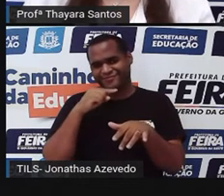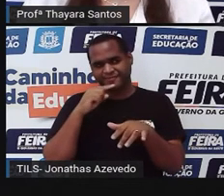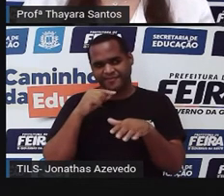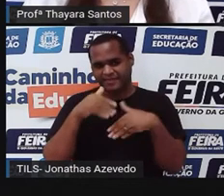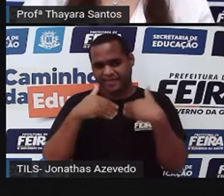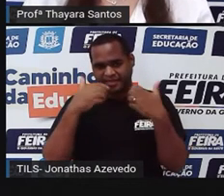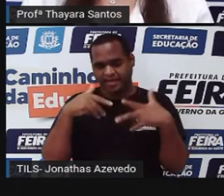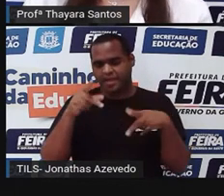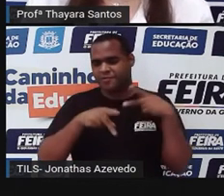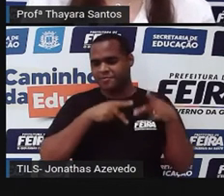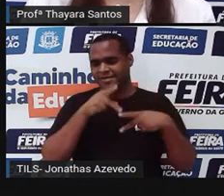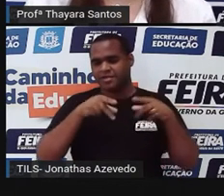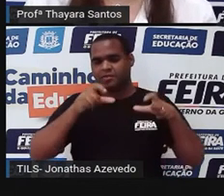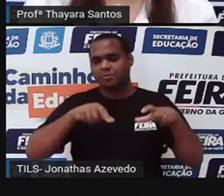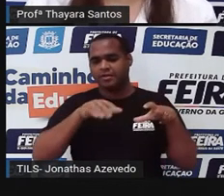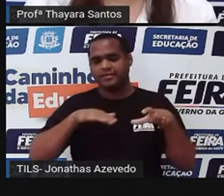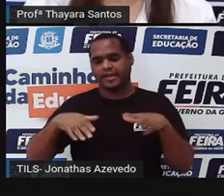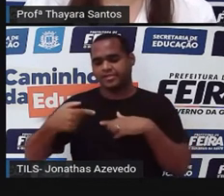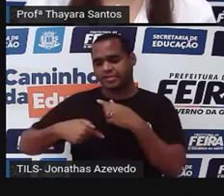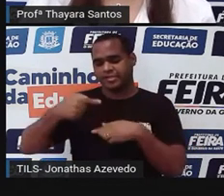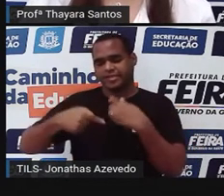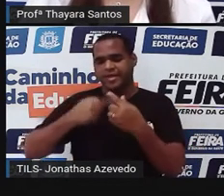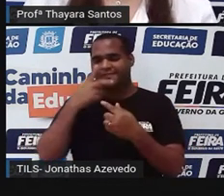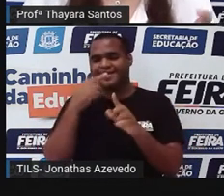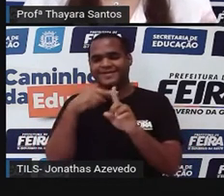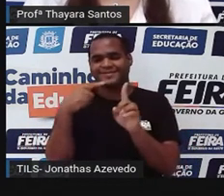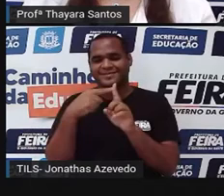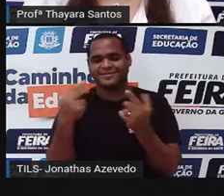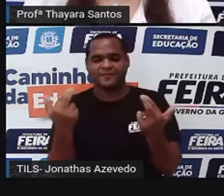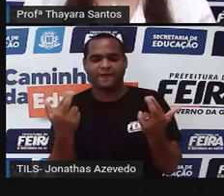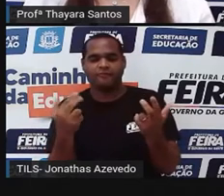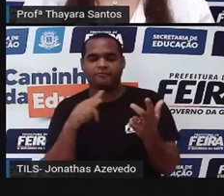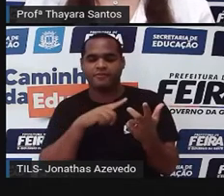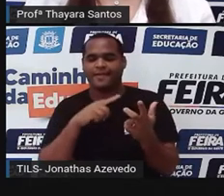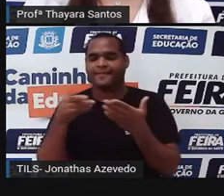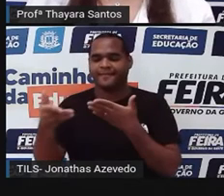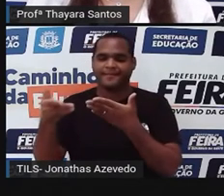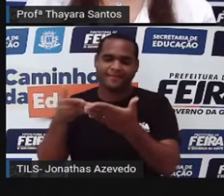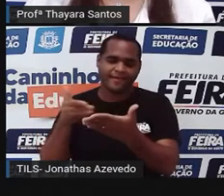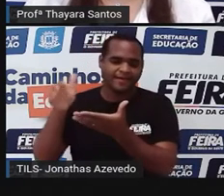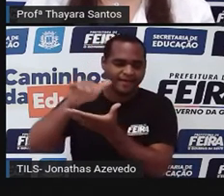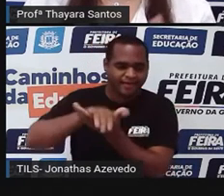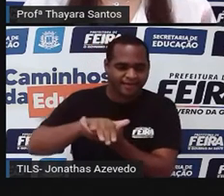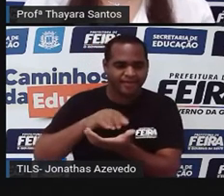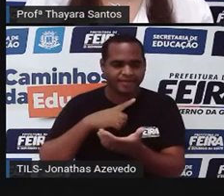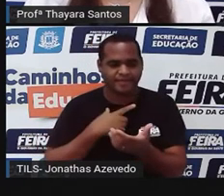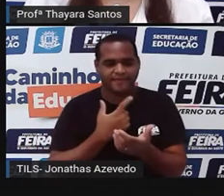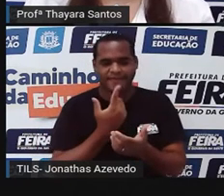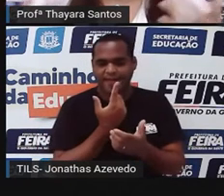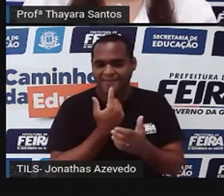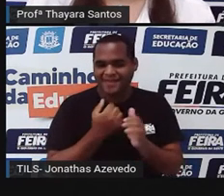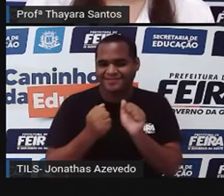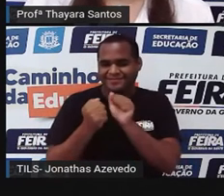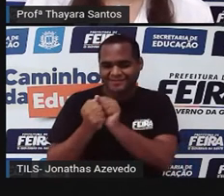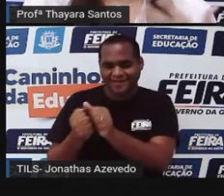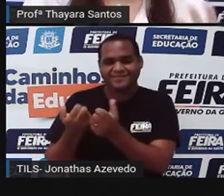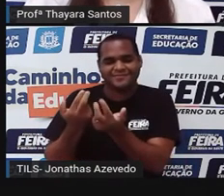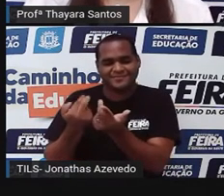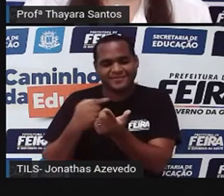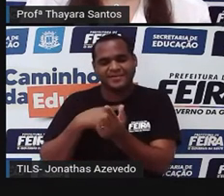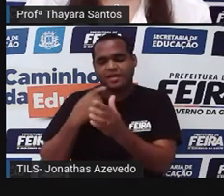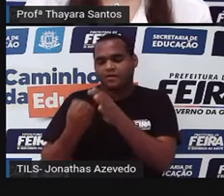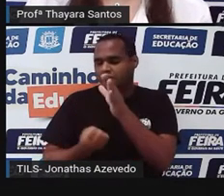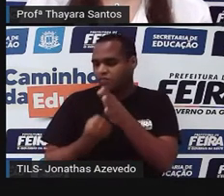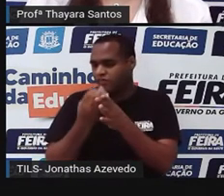população daquele lugar já tem um material genético muito parecido. E acaba também acontecendo os casamentos com sanguíneos que favorecem o surgimento